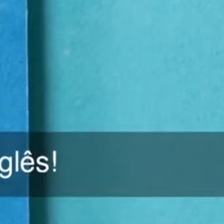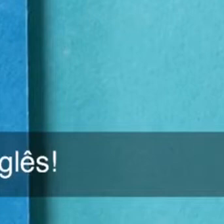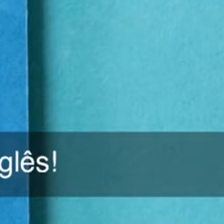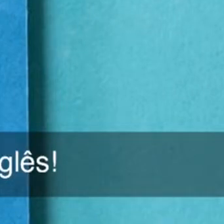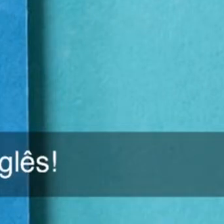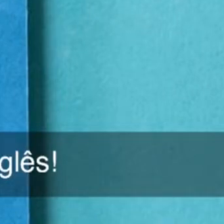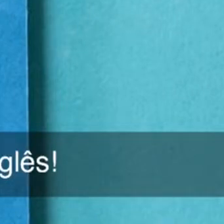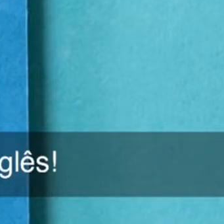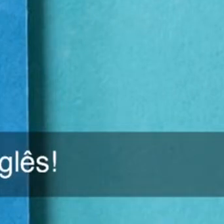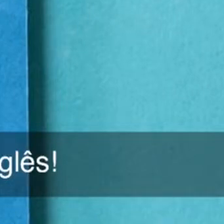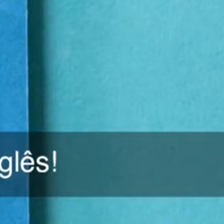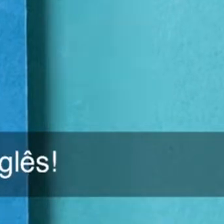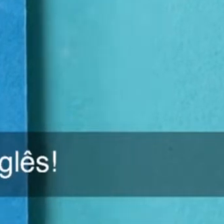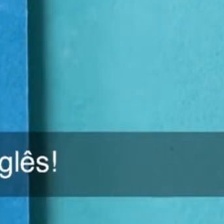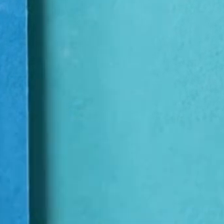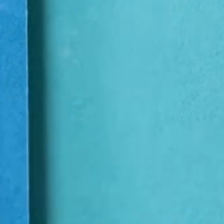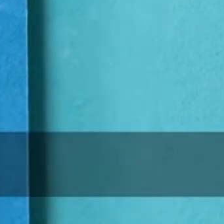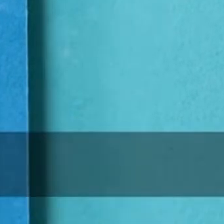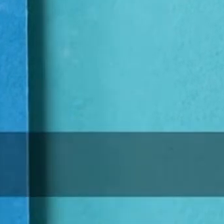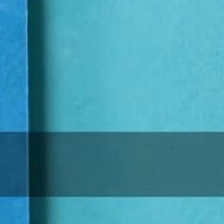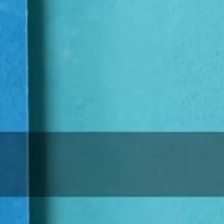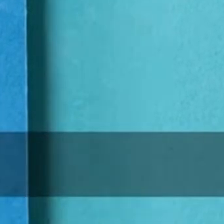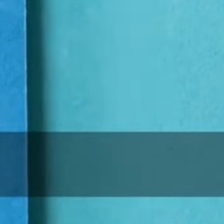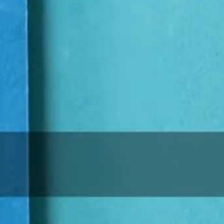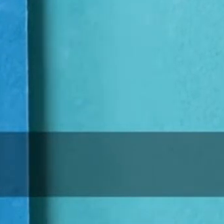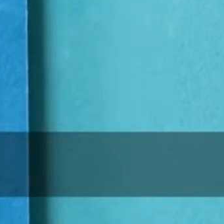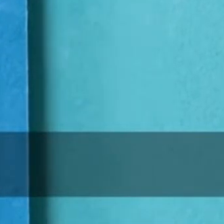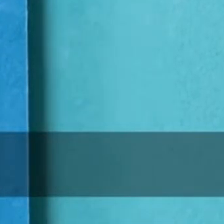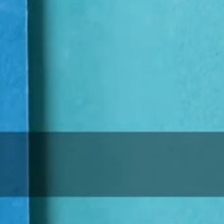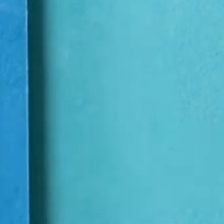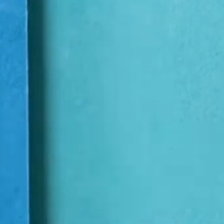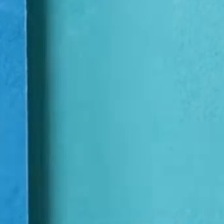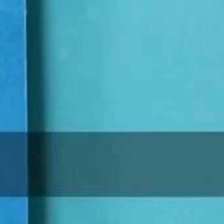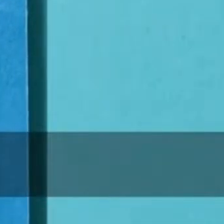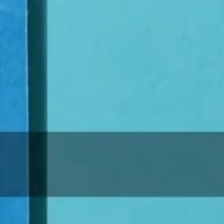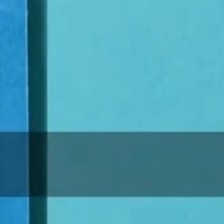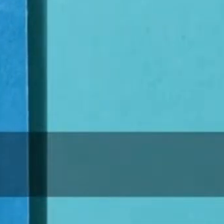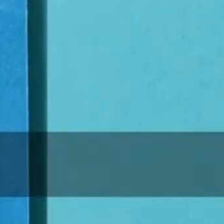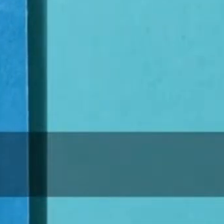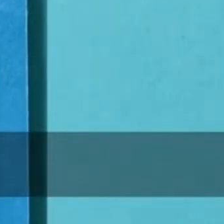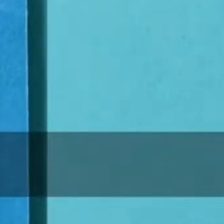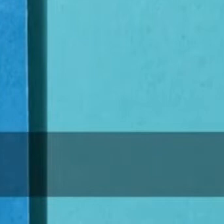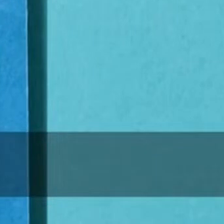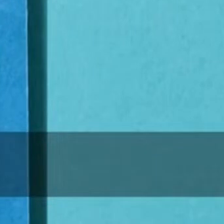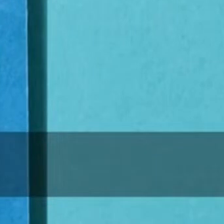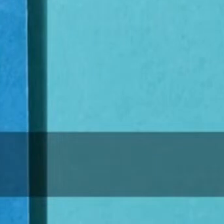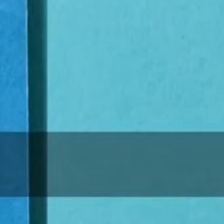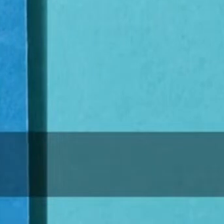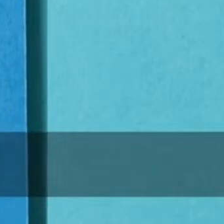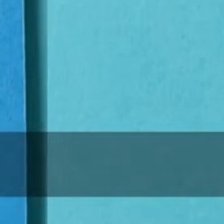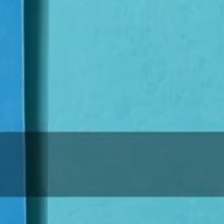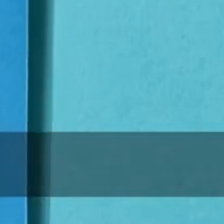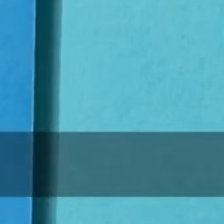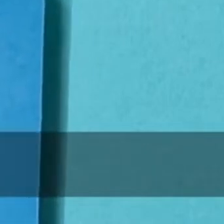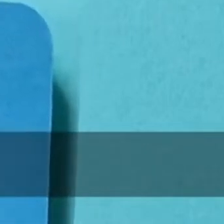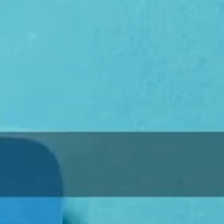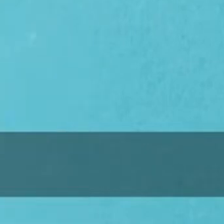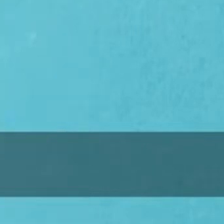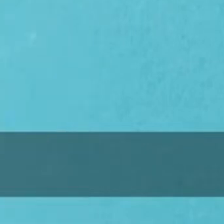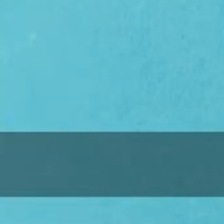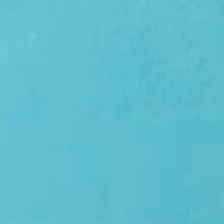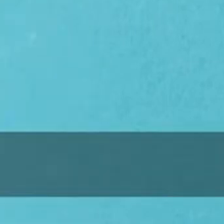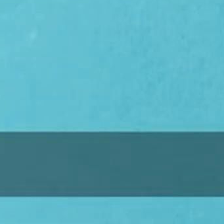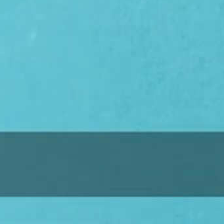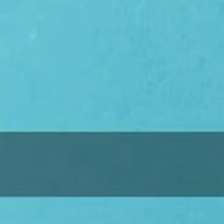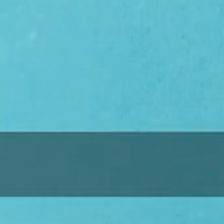morar fora e ainda melhorar meu inglês. Fiz amigos para a vida toda. E tipo, voltei para o Brasil, mas já fui visitar os amigos que